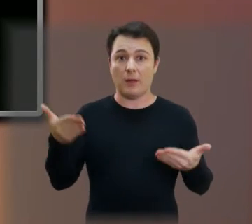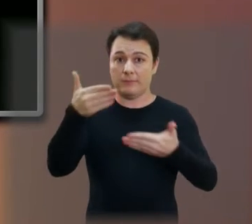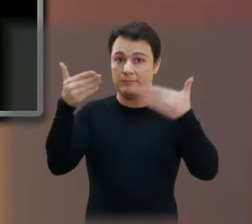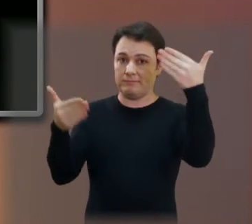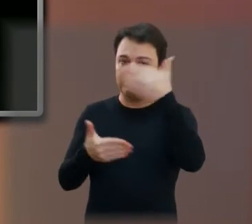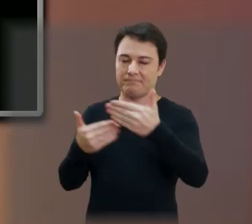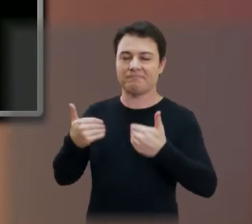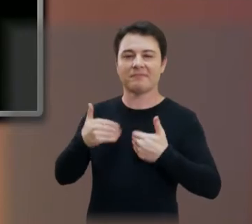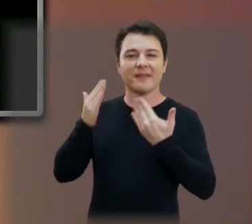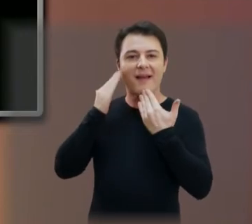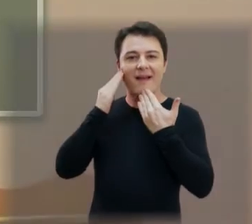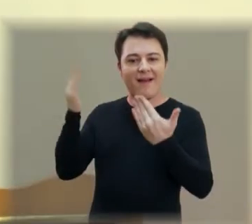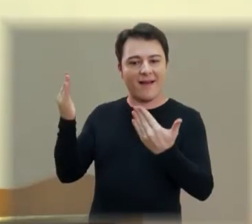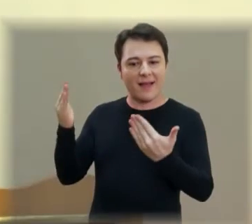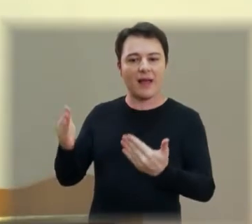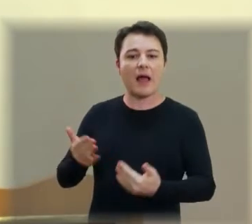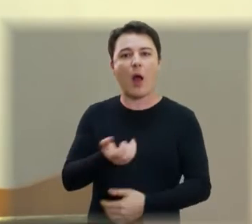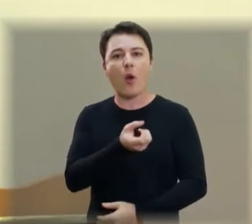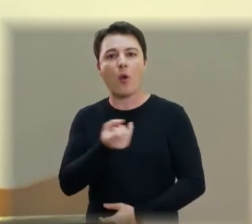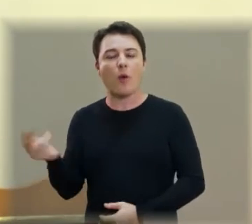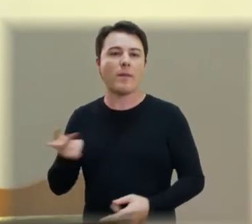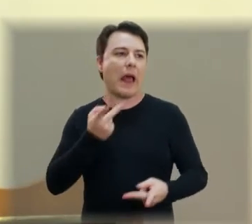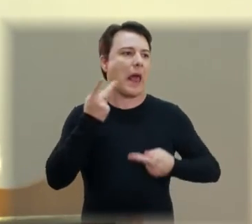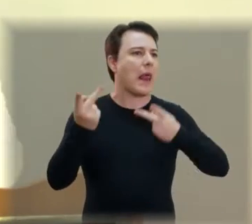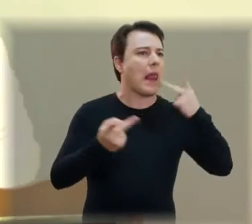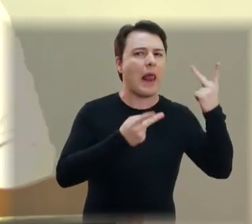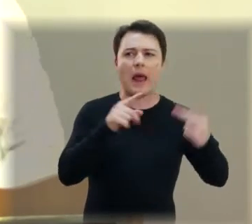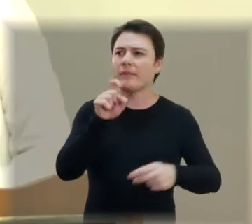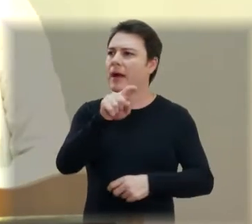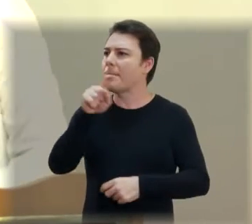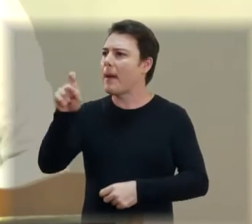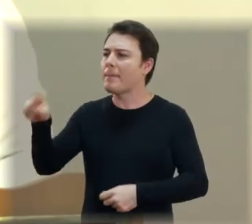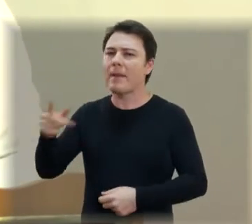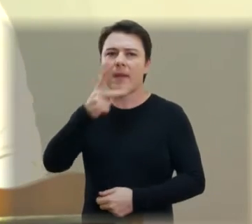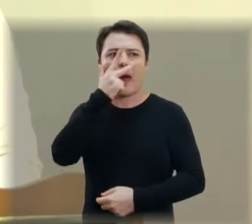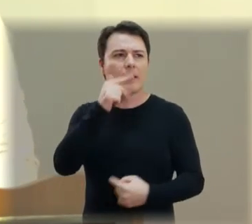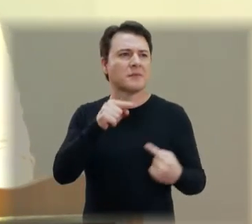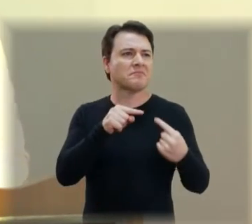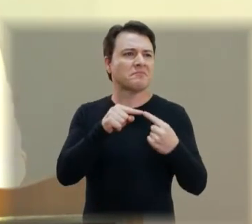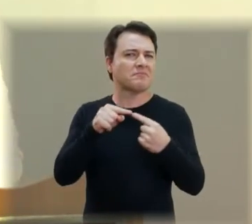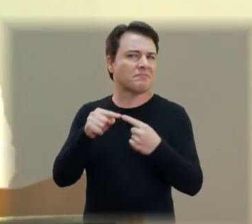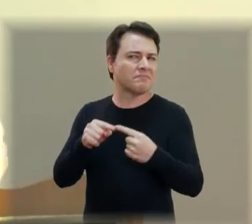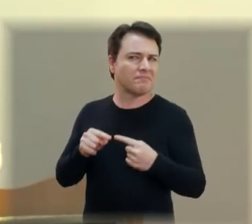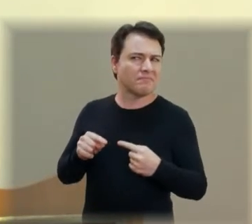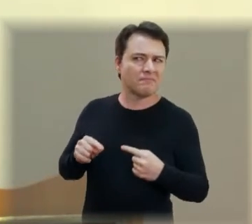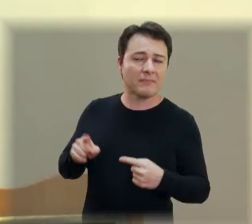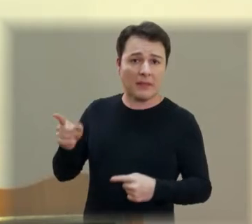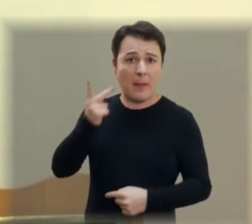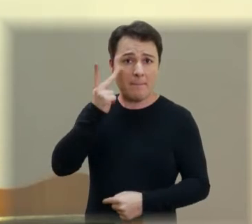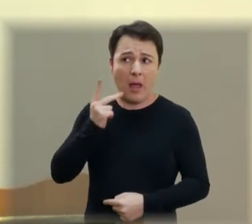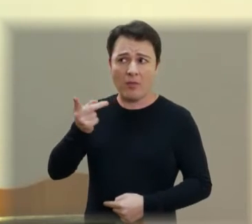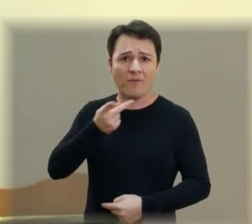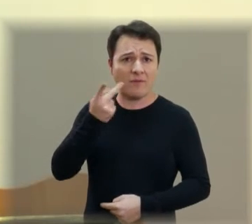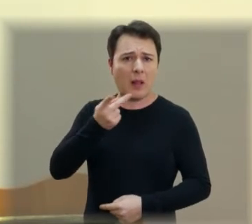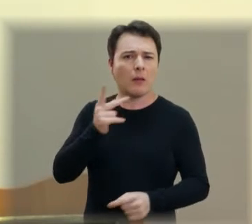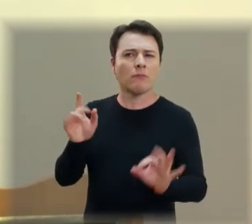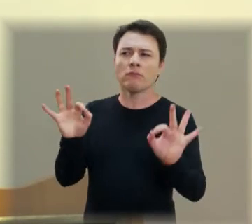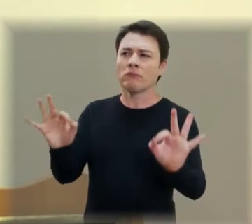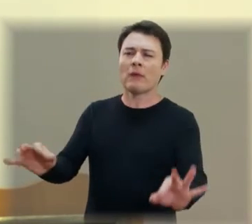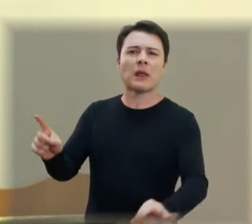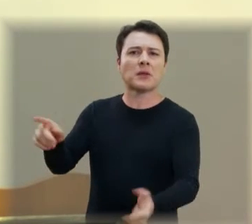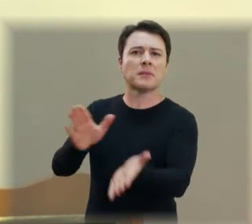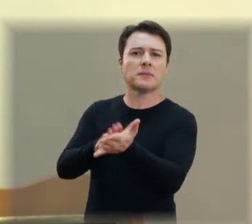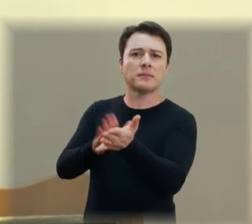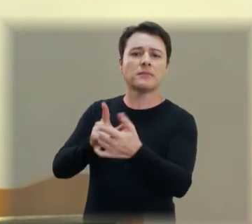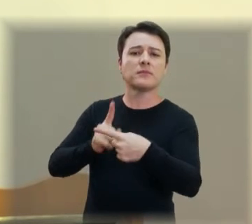agradecer, assim, algumas falas aqui, são muito oportunas, né? O Paulo foi muito feliz quando ele diz